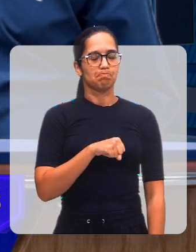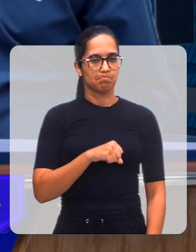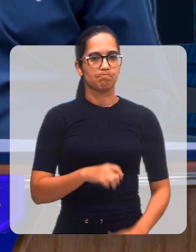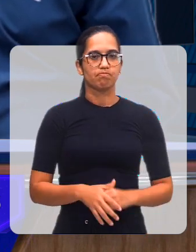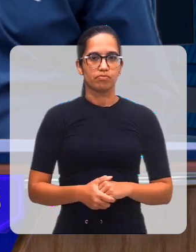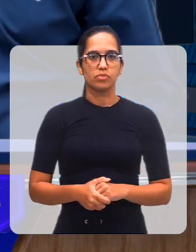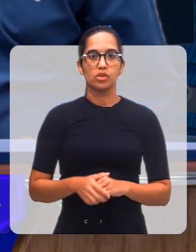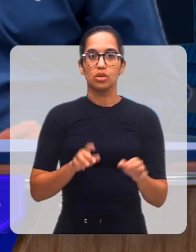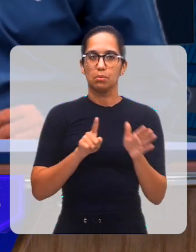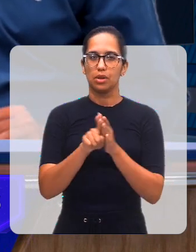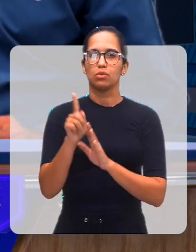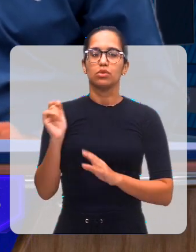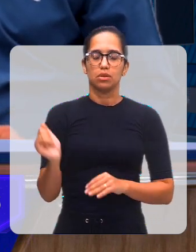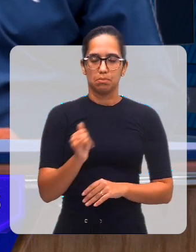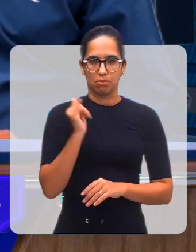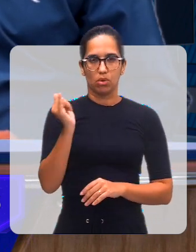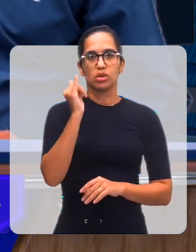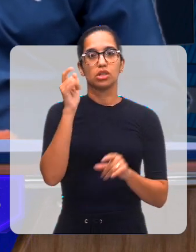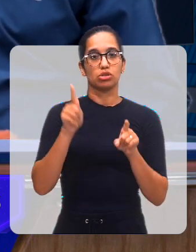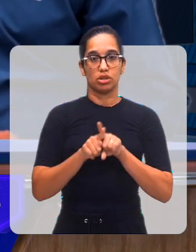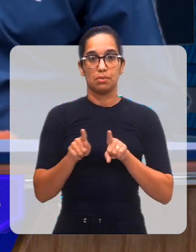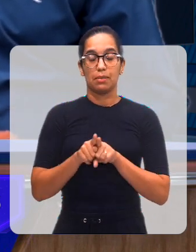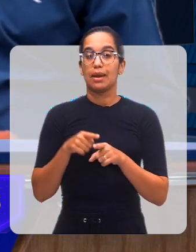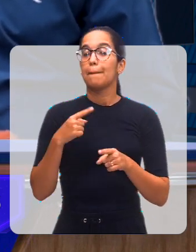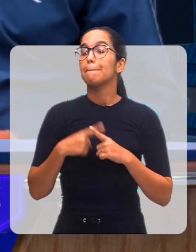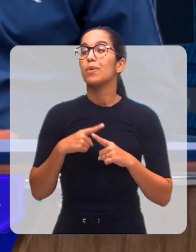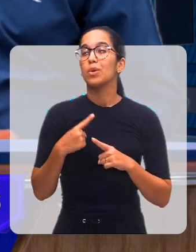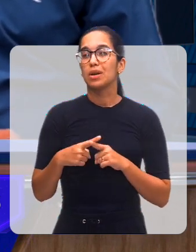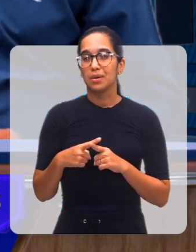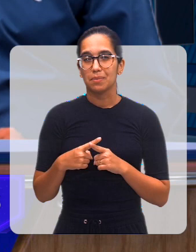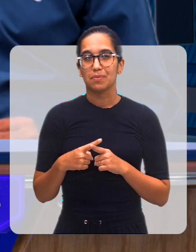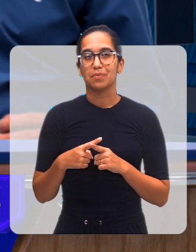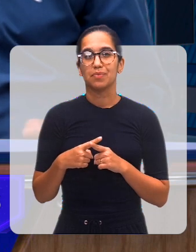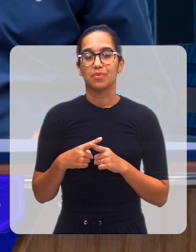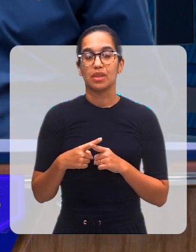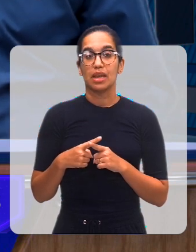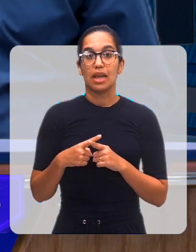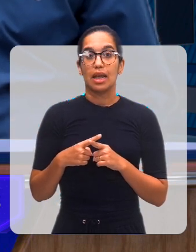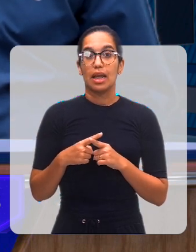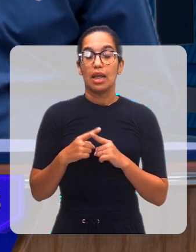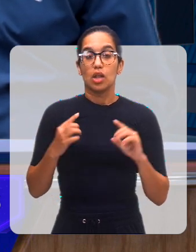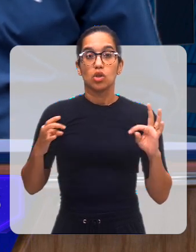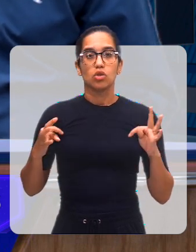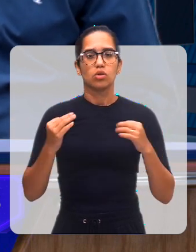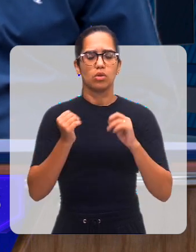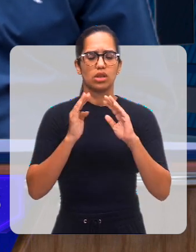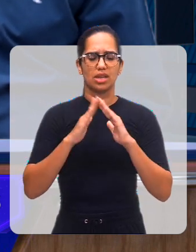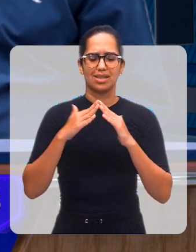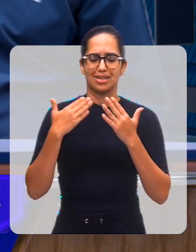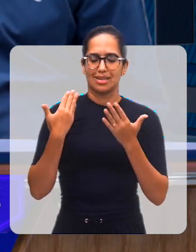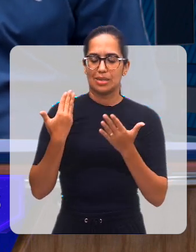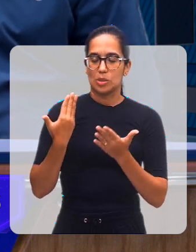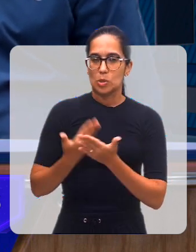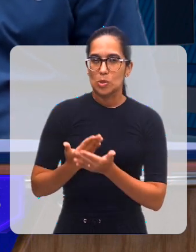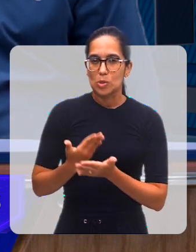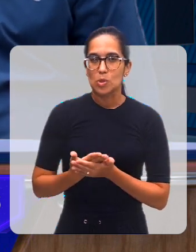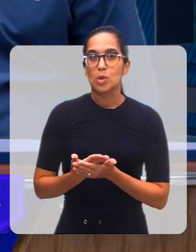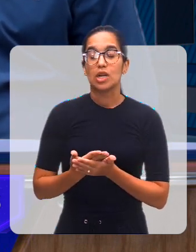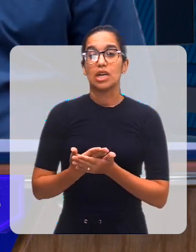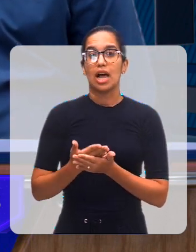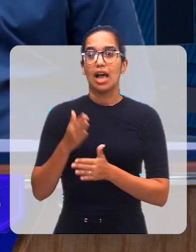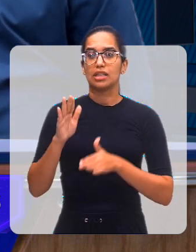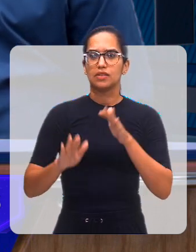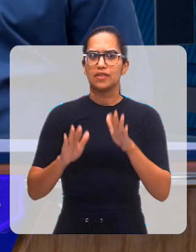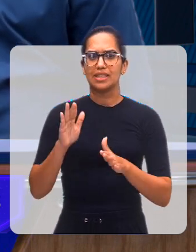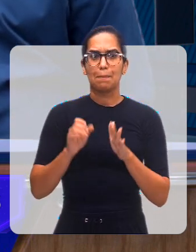É uma pergunta muito importante também, porque, de fato, a escola, muitas das vezes, ela é a primeira a